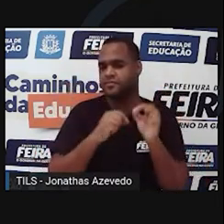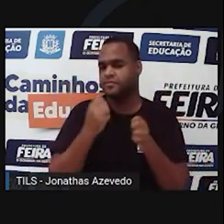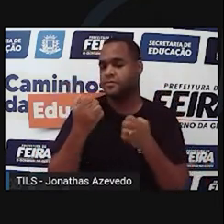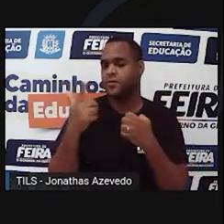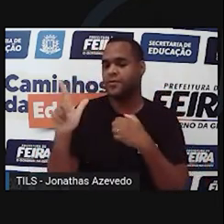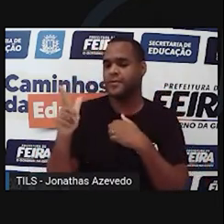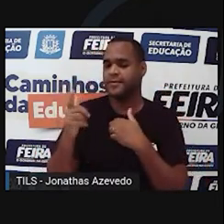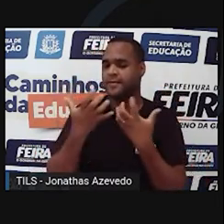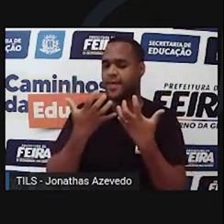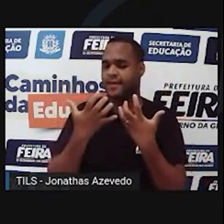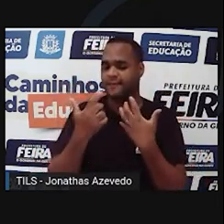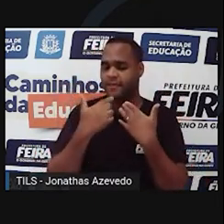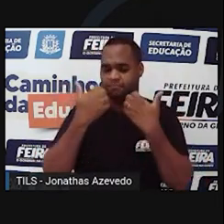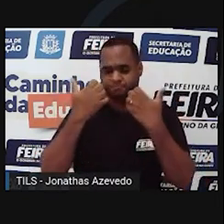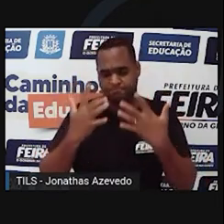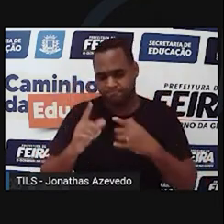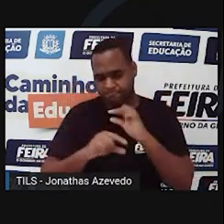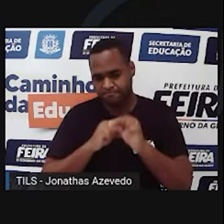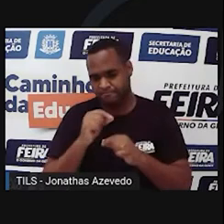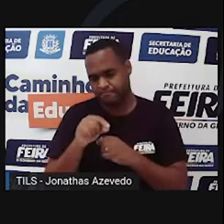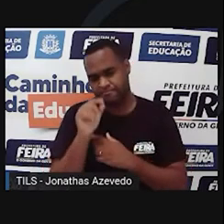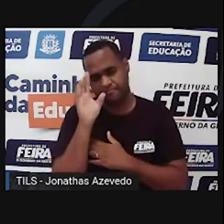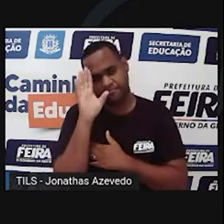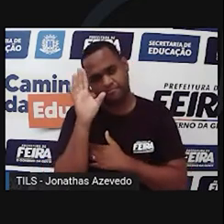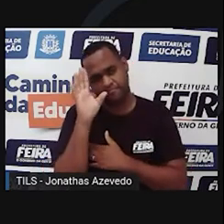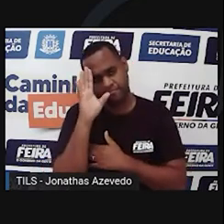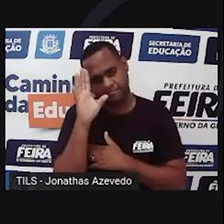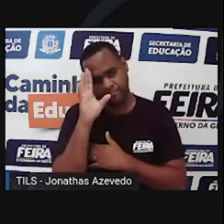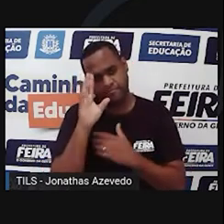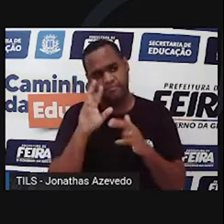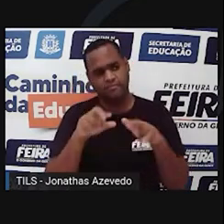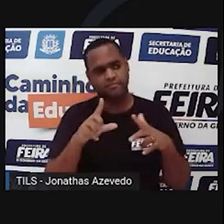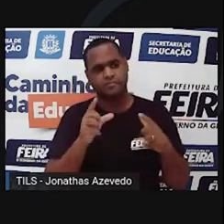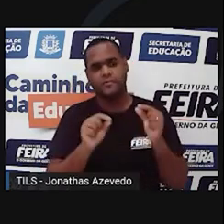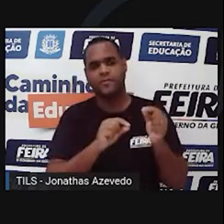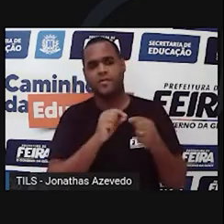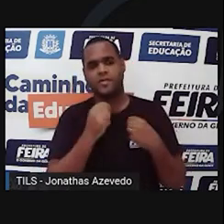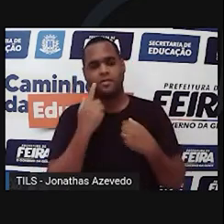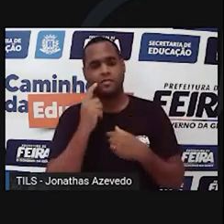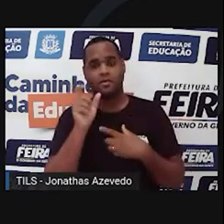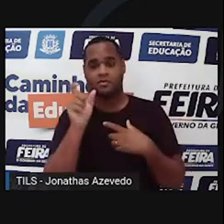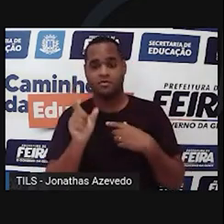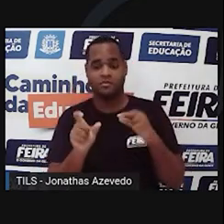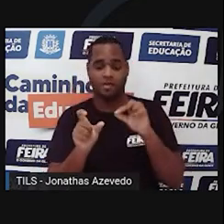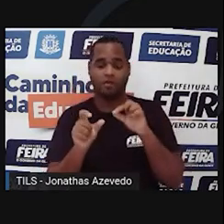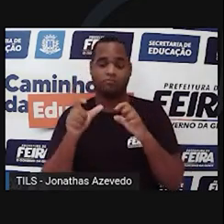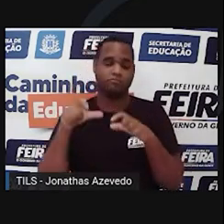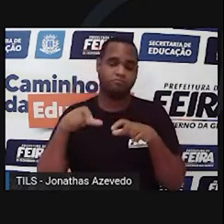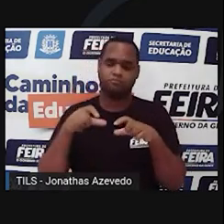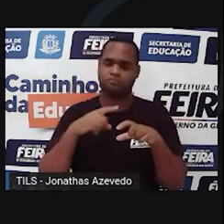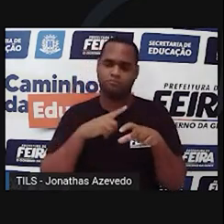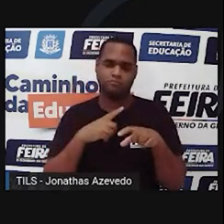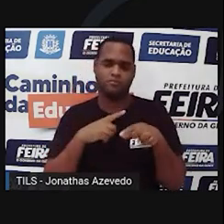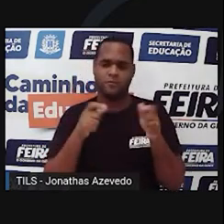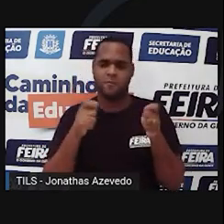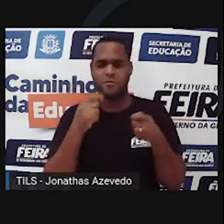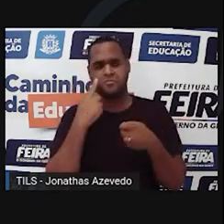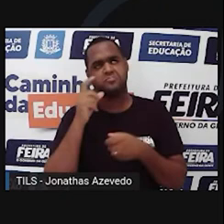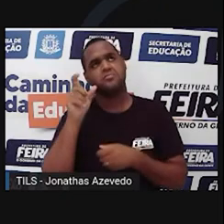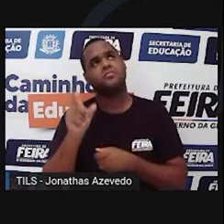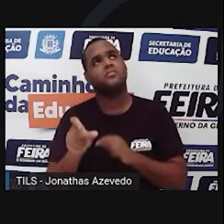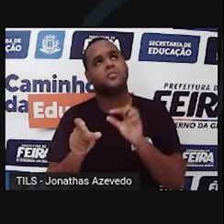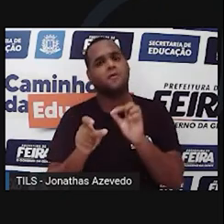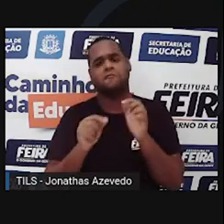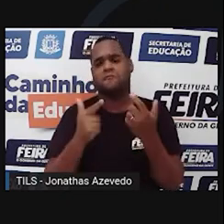outra coisa aqui com você. Vamos imaginar que a gente tenha um objeto aqui em um determinado lugar. Não precisa ser um objeto, não.